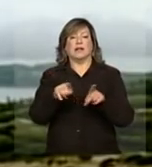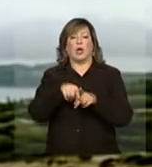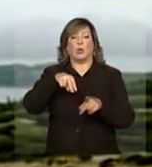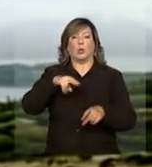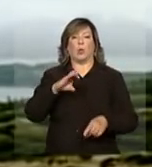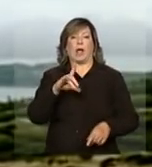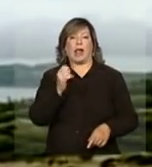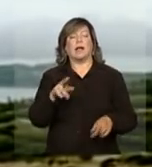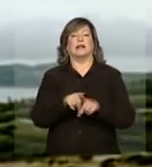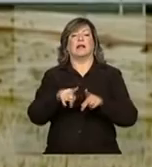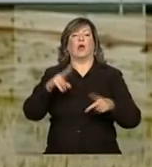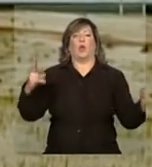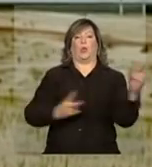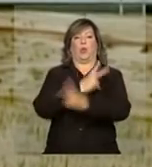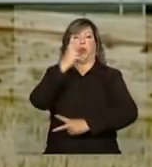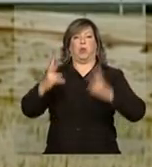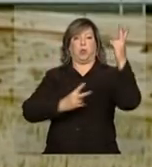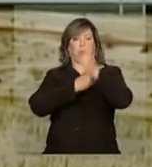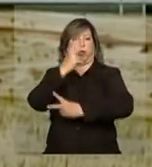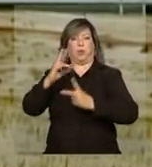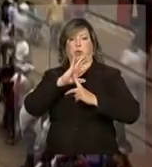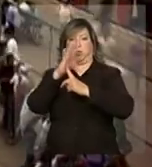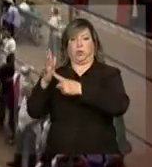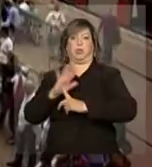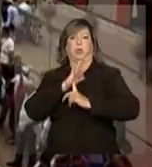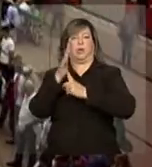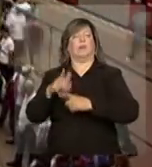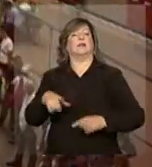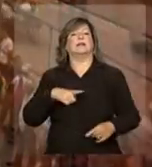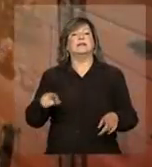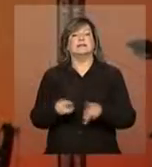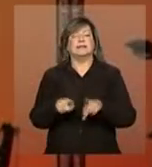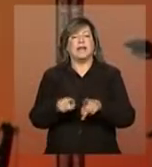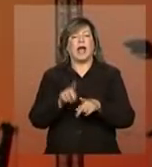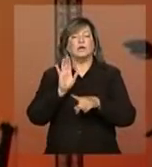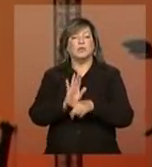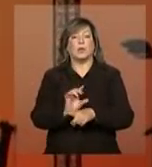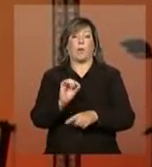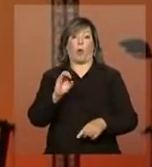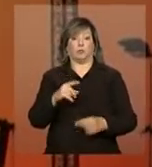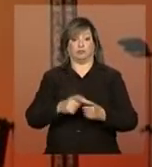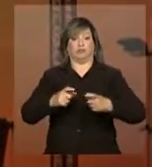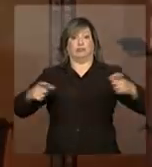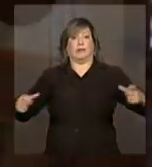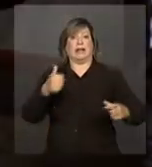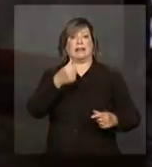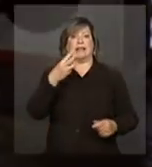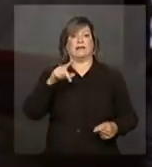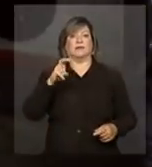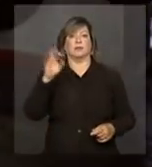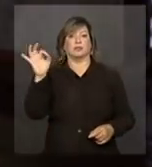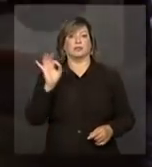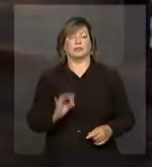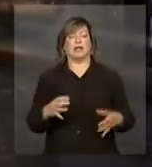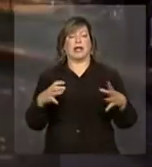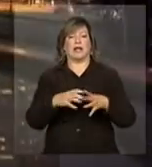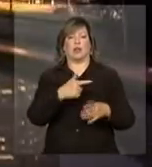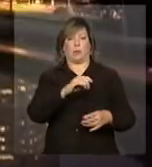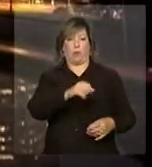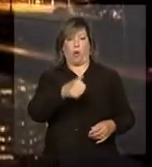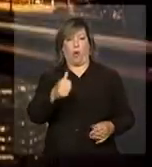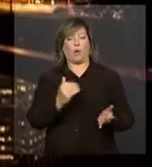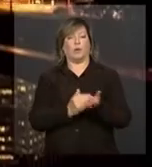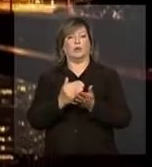que geram energia a partir do vento. Para atender o aumento do consumo, que cresceu 13,5% entre 2011